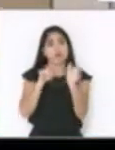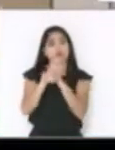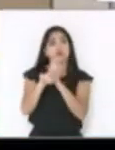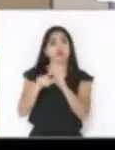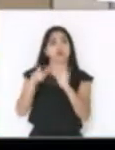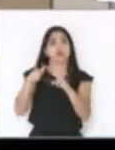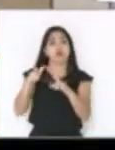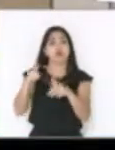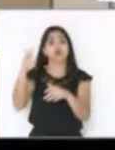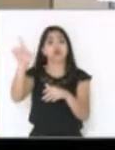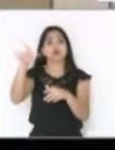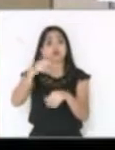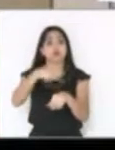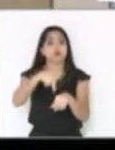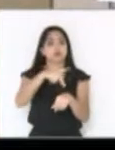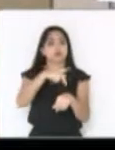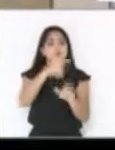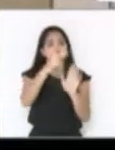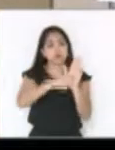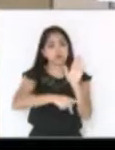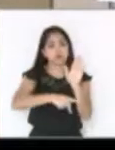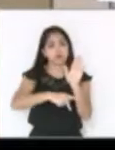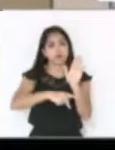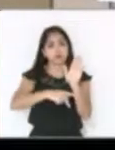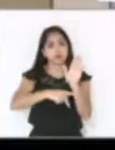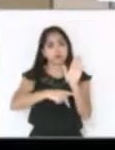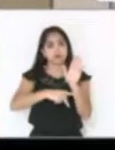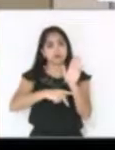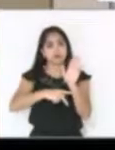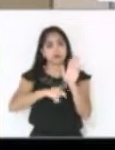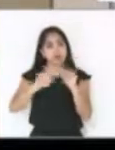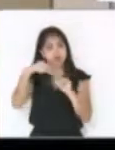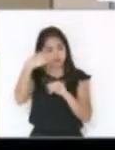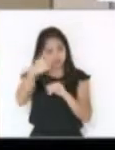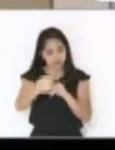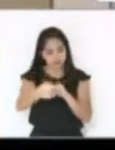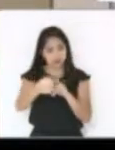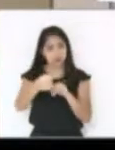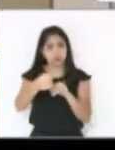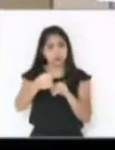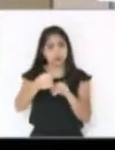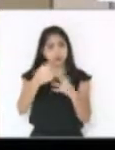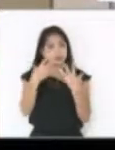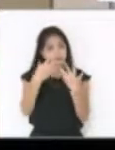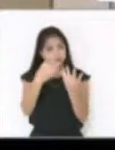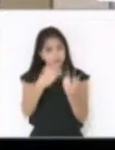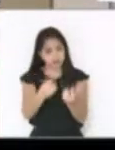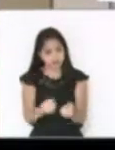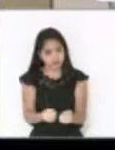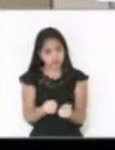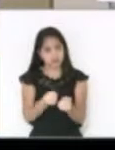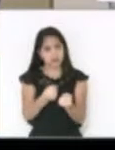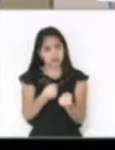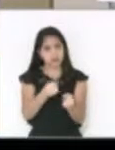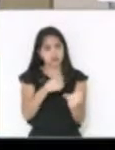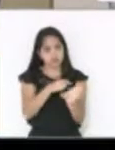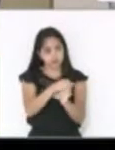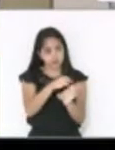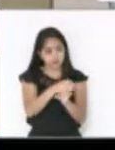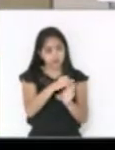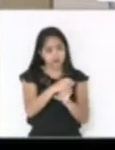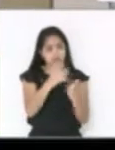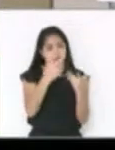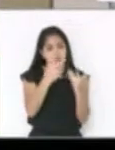interpretação. Então, cometi um equívoco, mas da próxima vez vamos aceitar a sua orientação